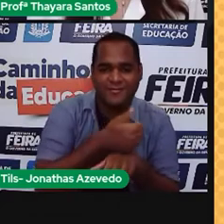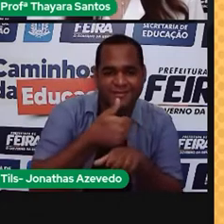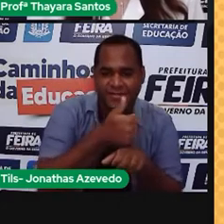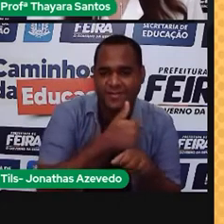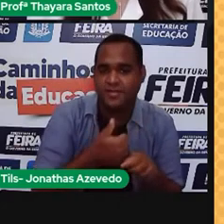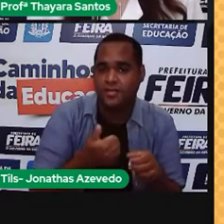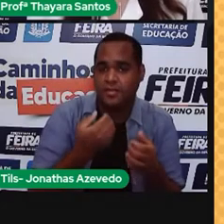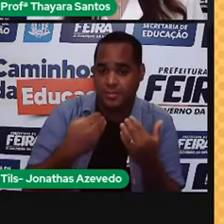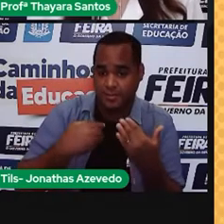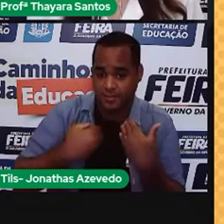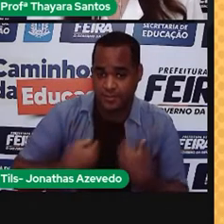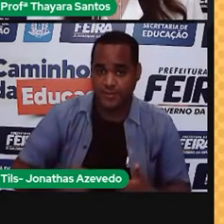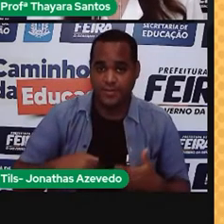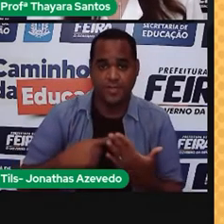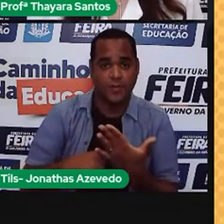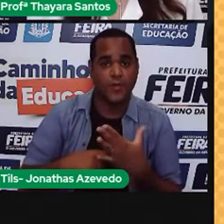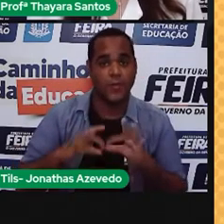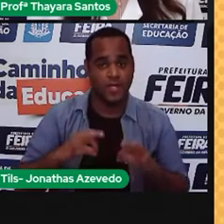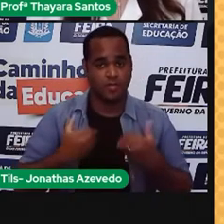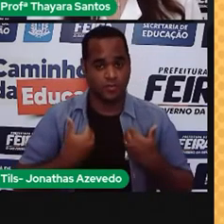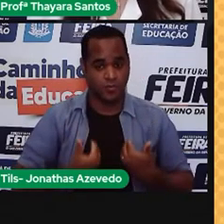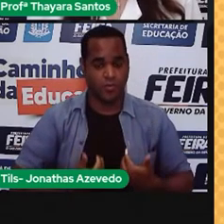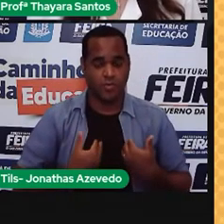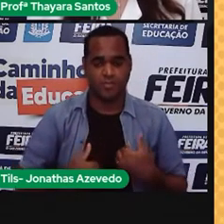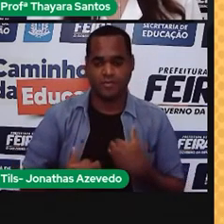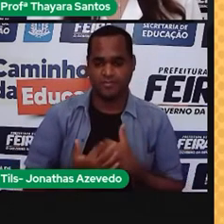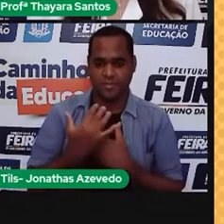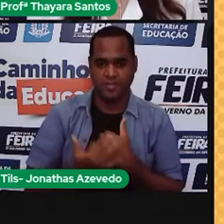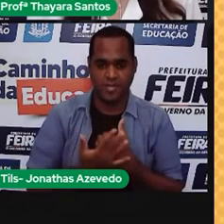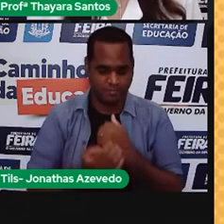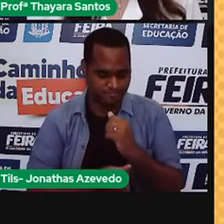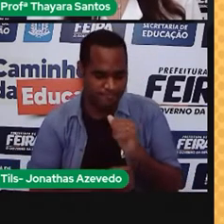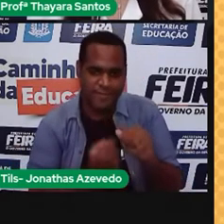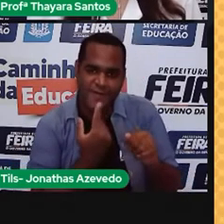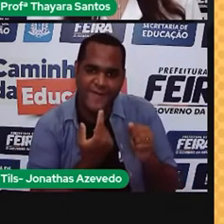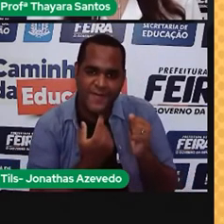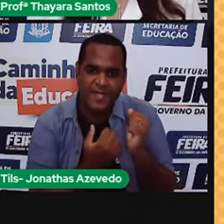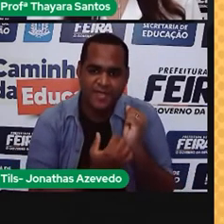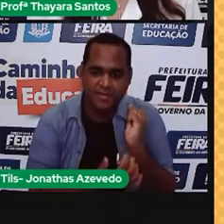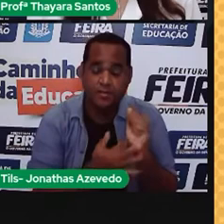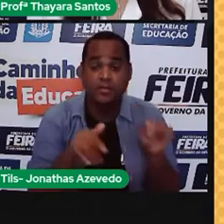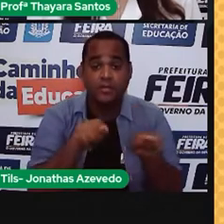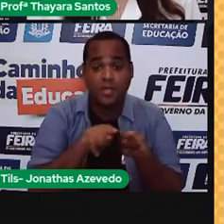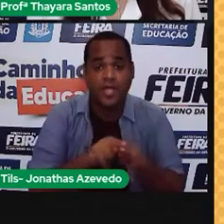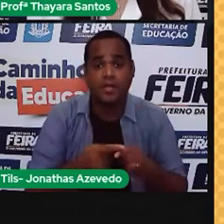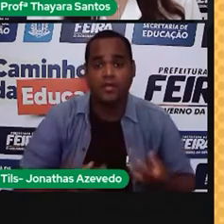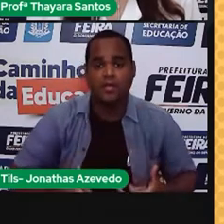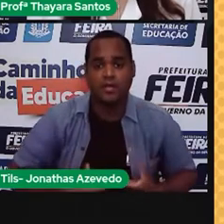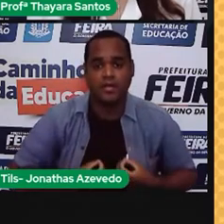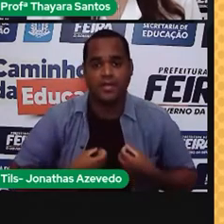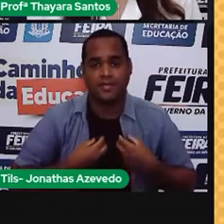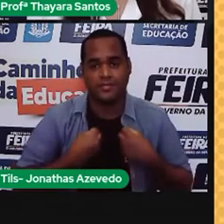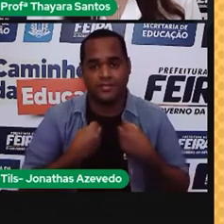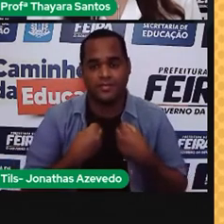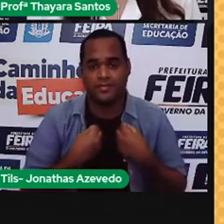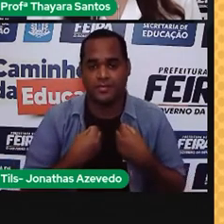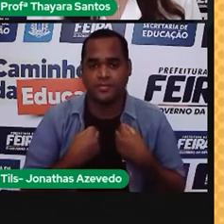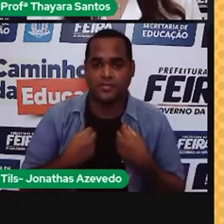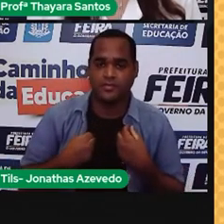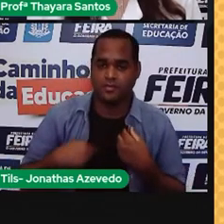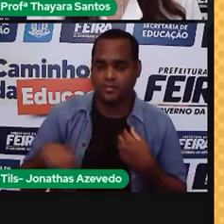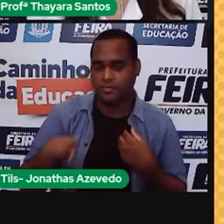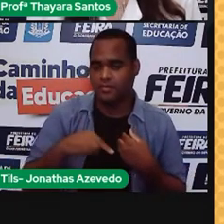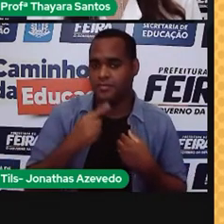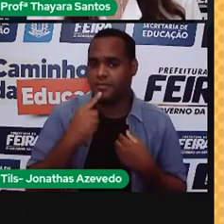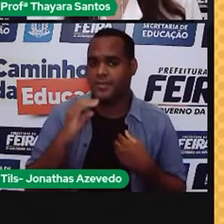e insulina, curar infecções e até mesmo o câncer, e ainda ser nossa pronta